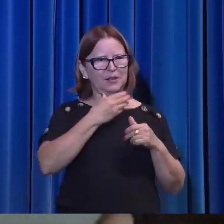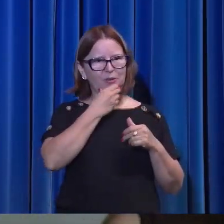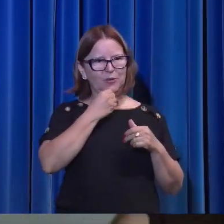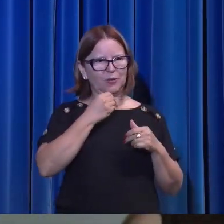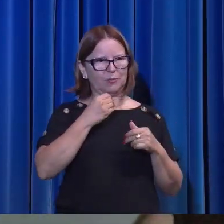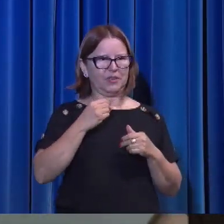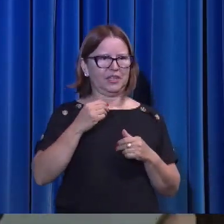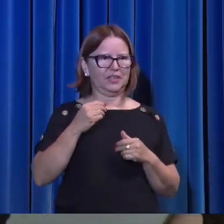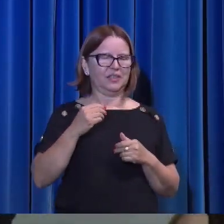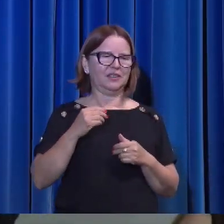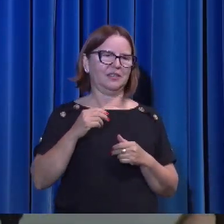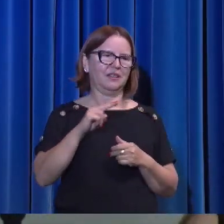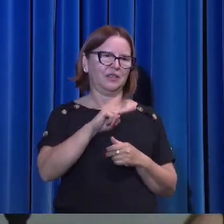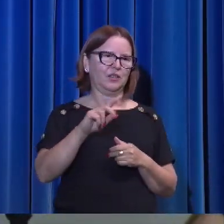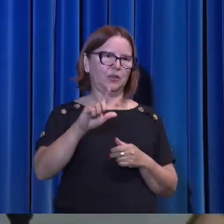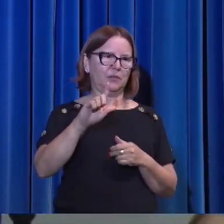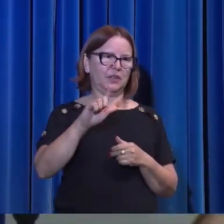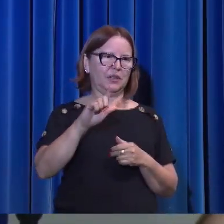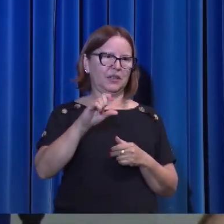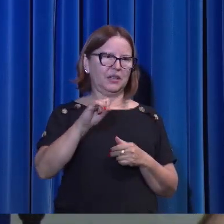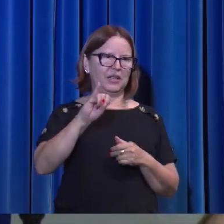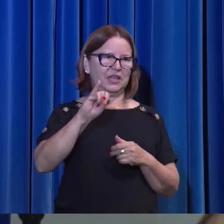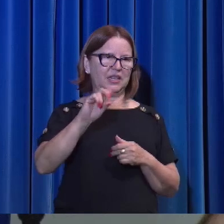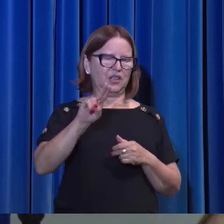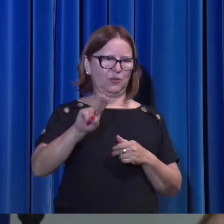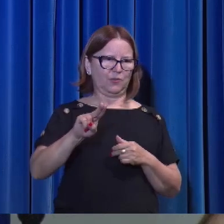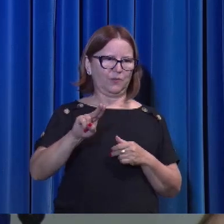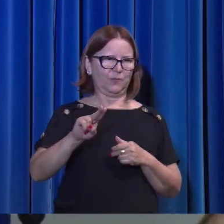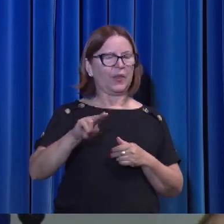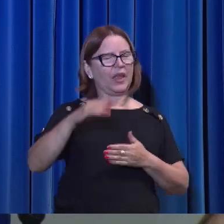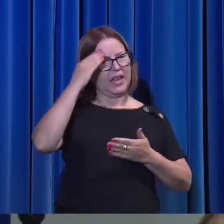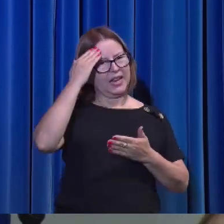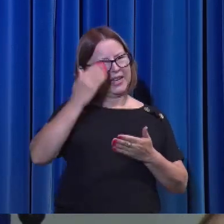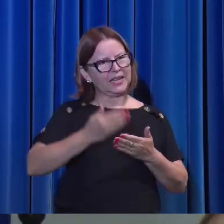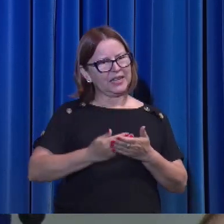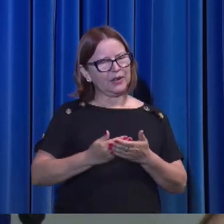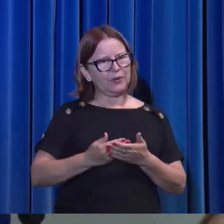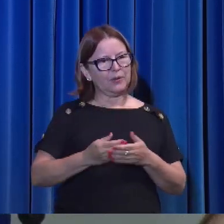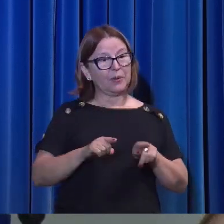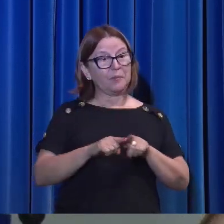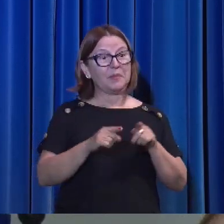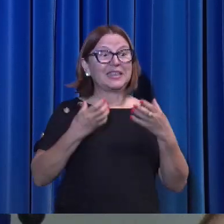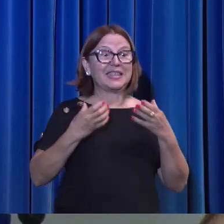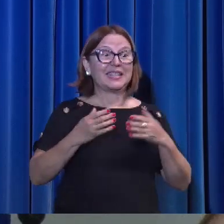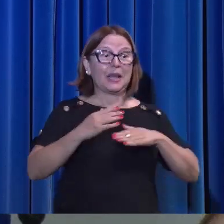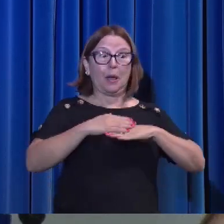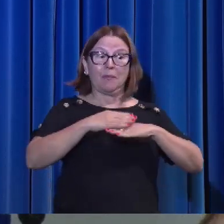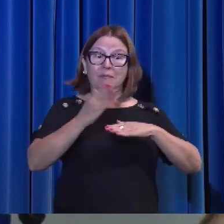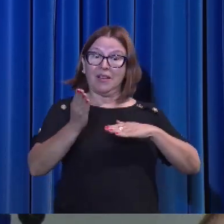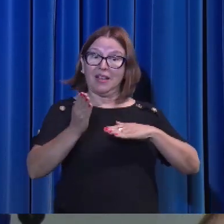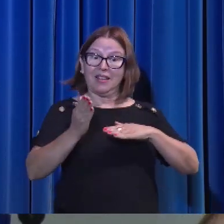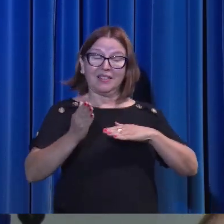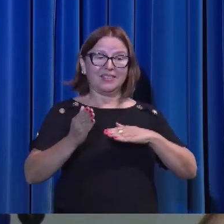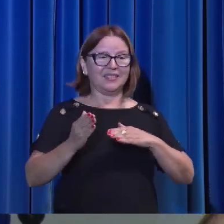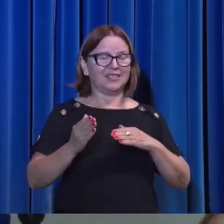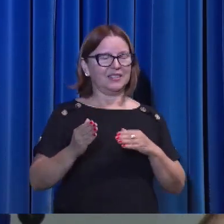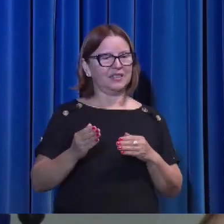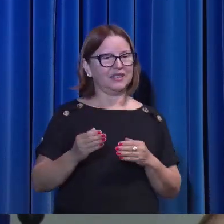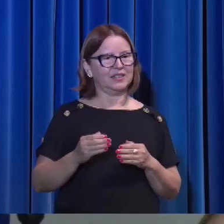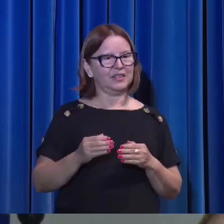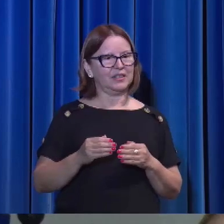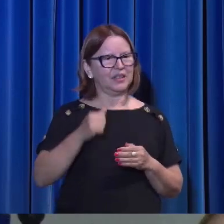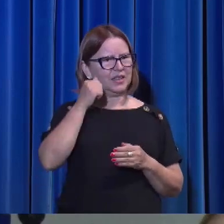ele creu no Senhor Jesus, mas ele estava, ele queria mais, ele queria mais e ela